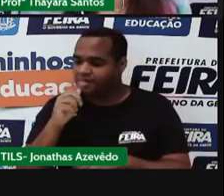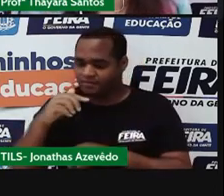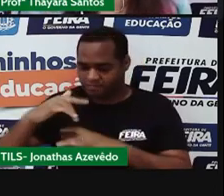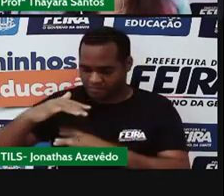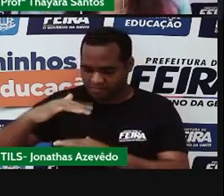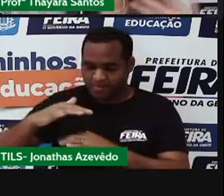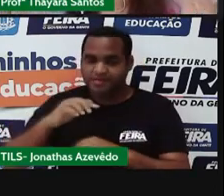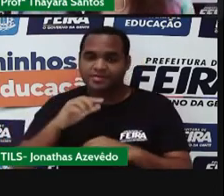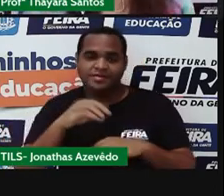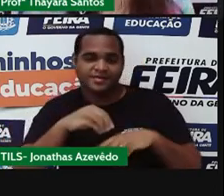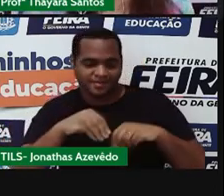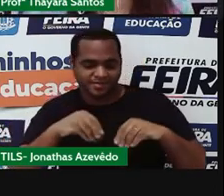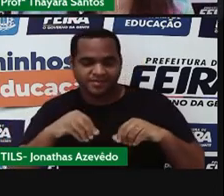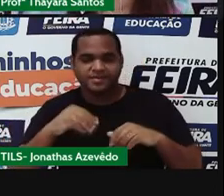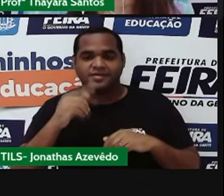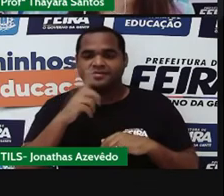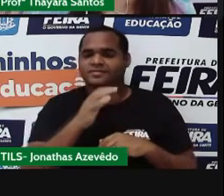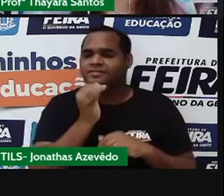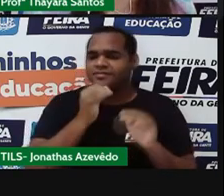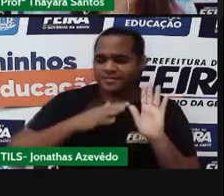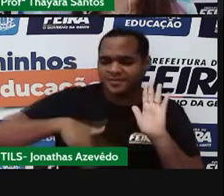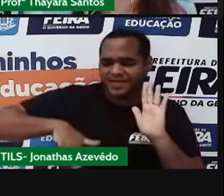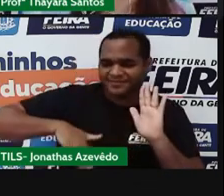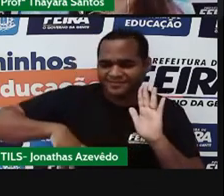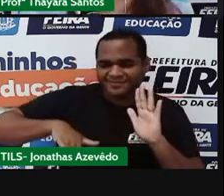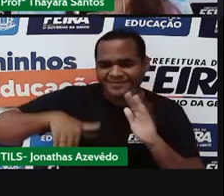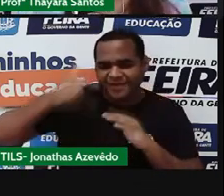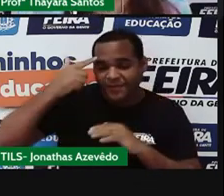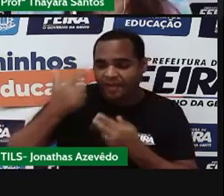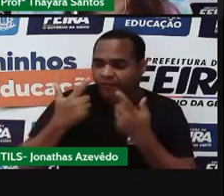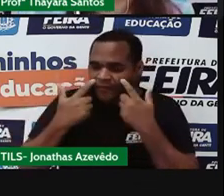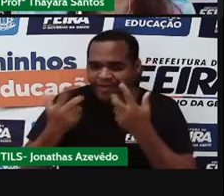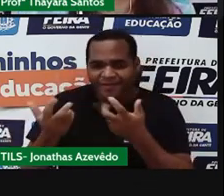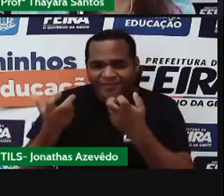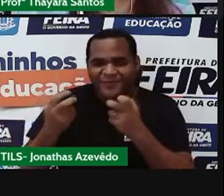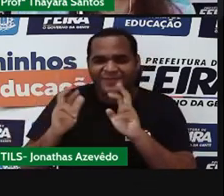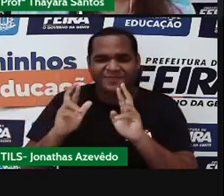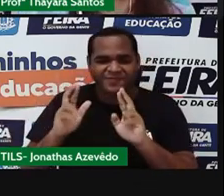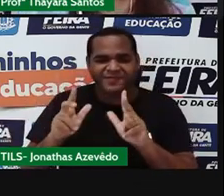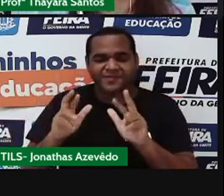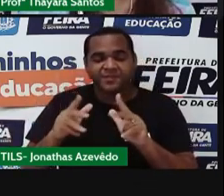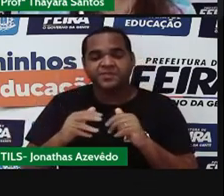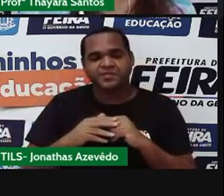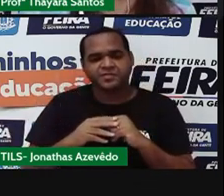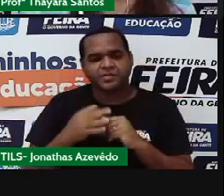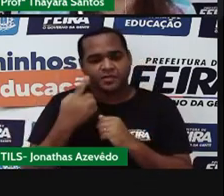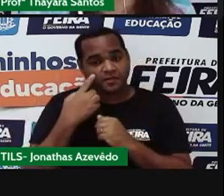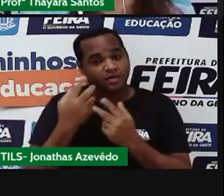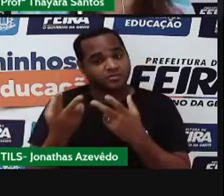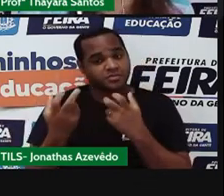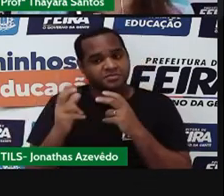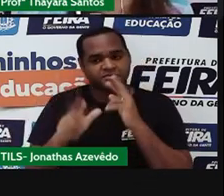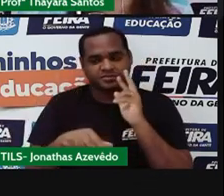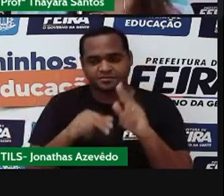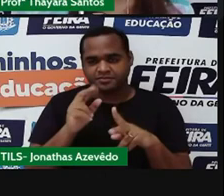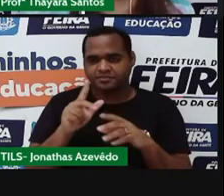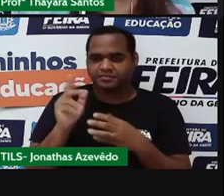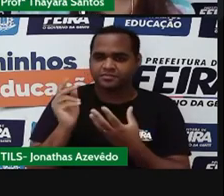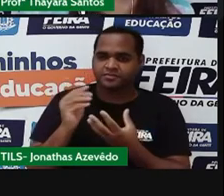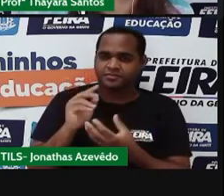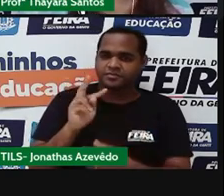e onde vai estar a areia. O exemplo disso é o mar. A gente consegue ver essa diferença. Então, se a gente consegue ver a diferença, é uma mistura